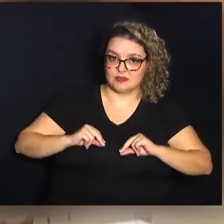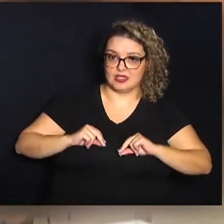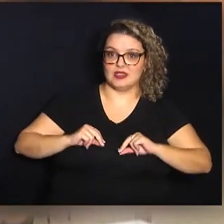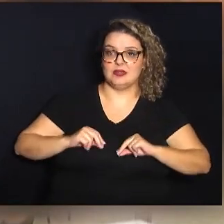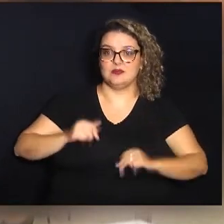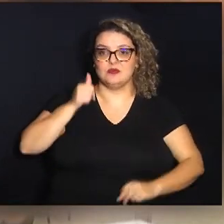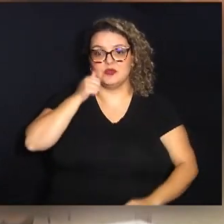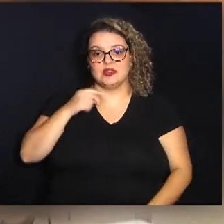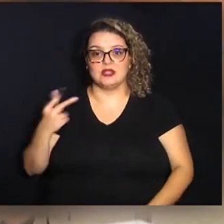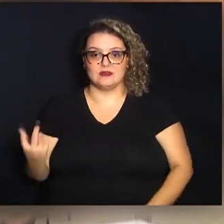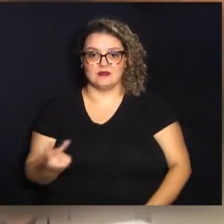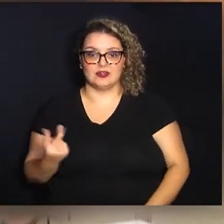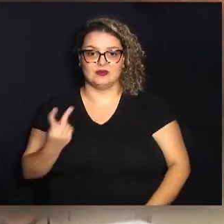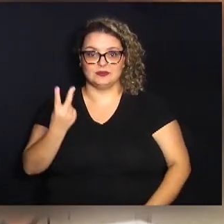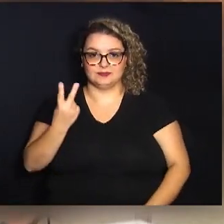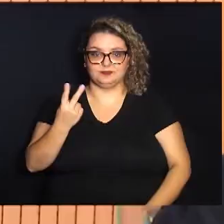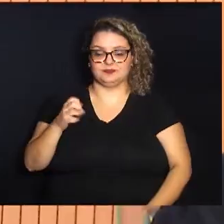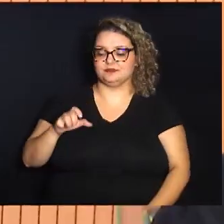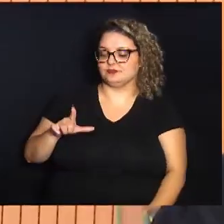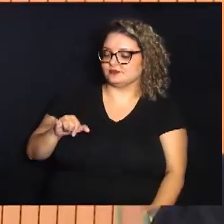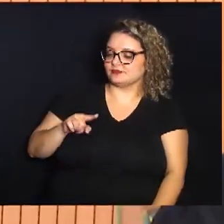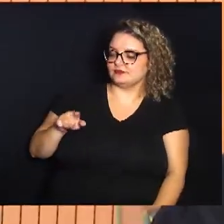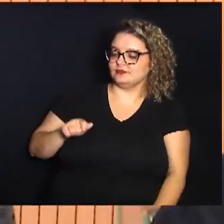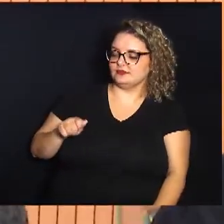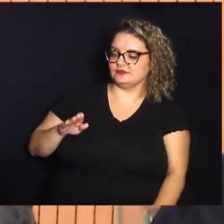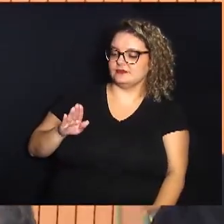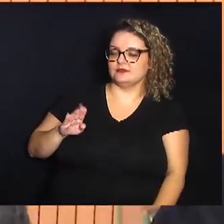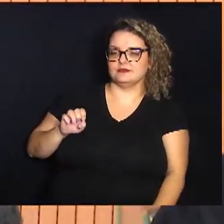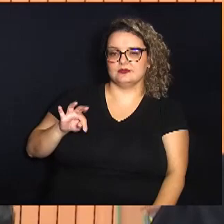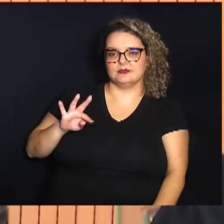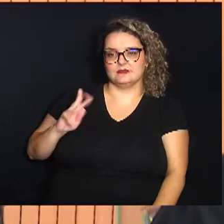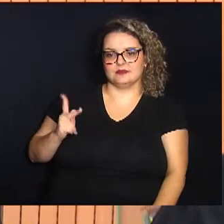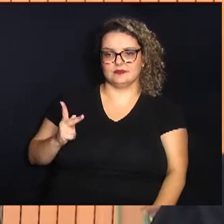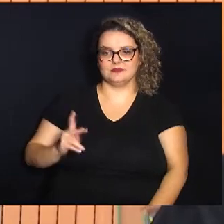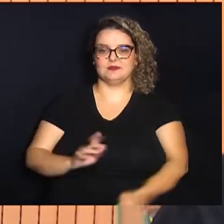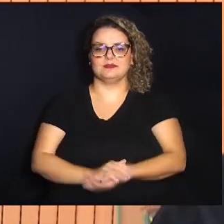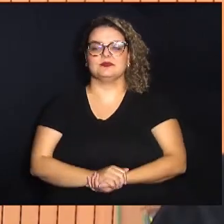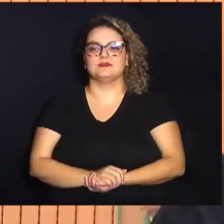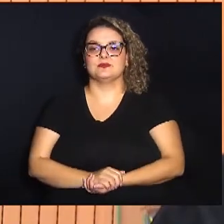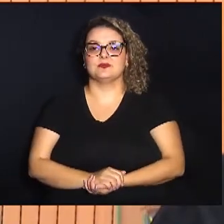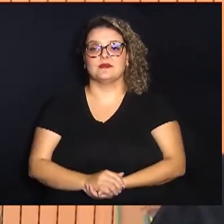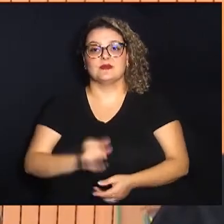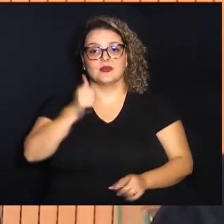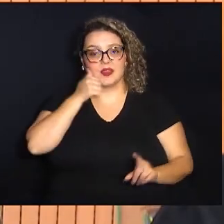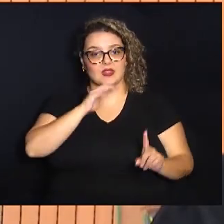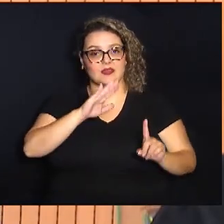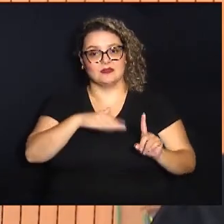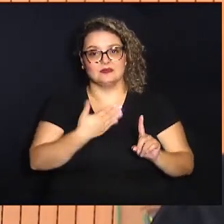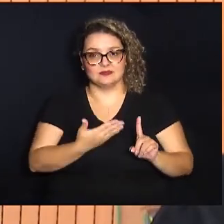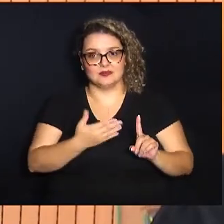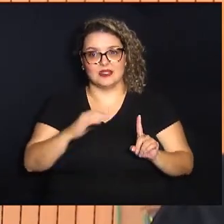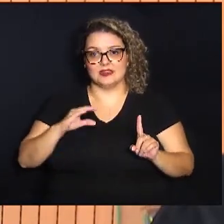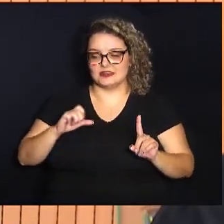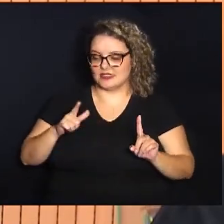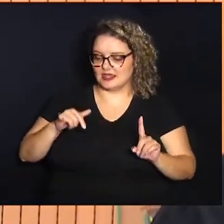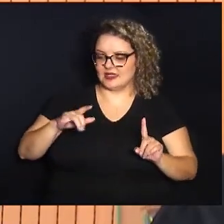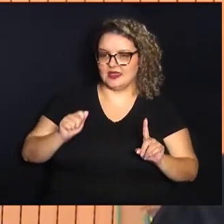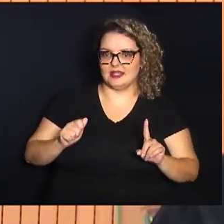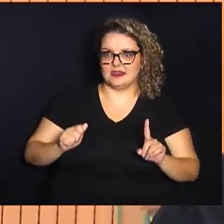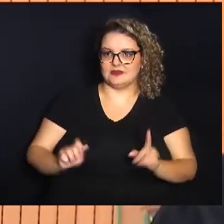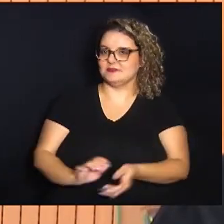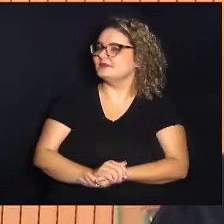mulher virtuosa elizabeth lins reinaux cordeiro as homenageadas Célia Almeida Silva